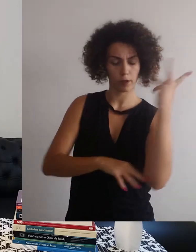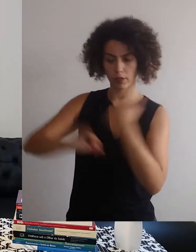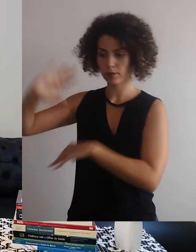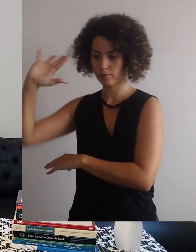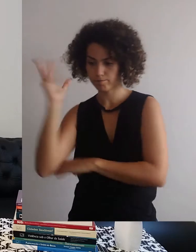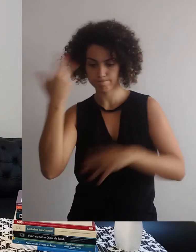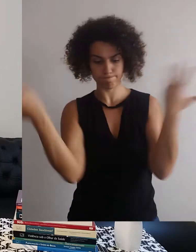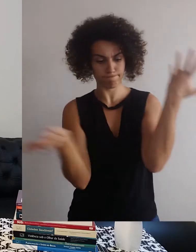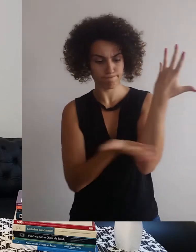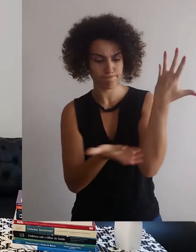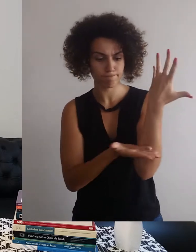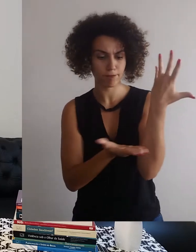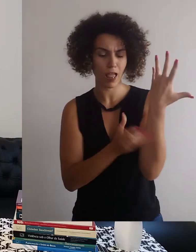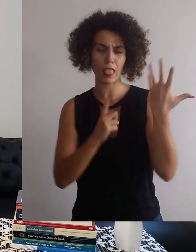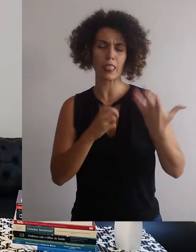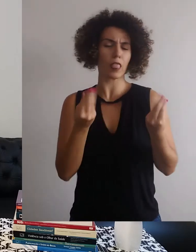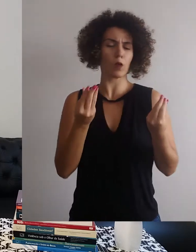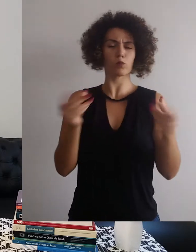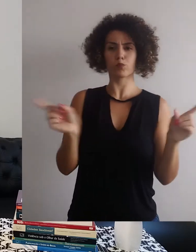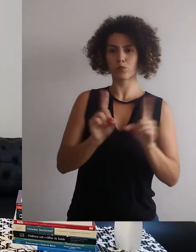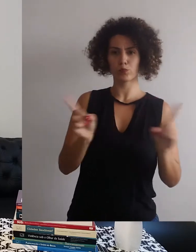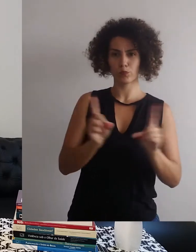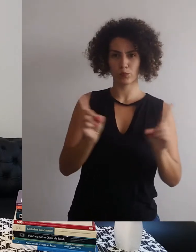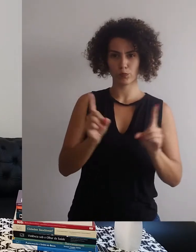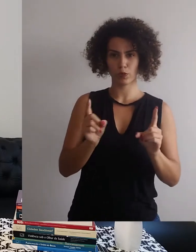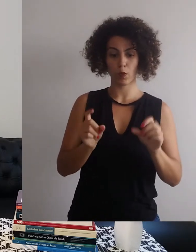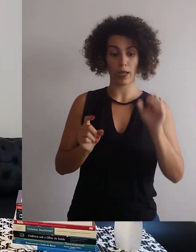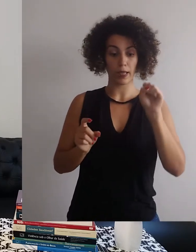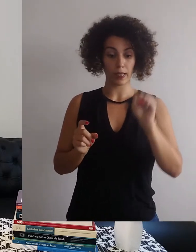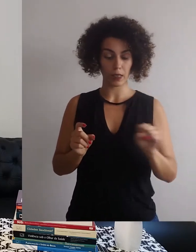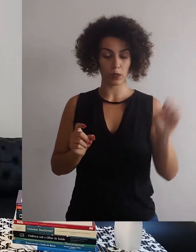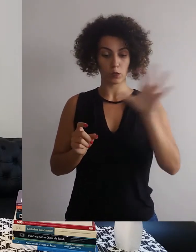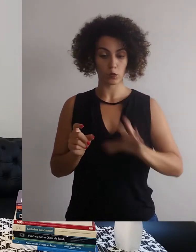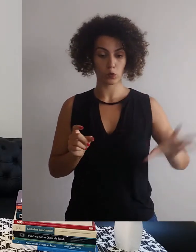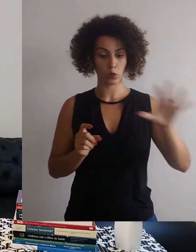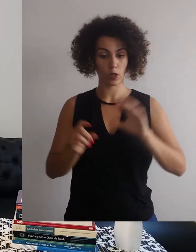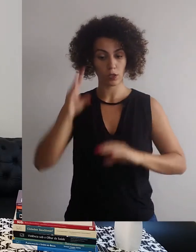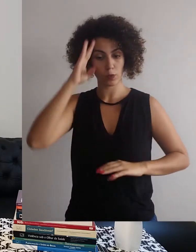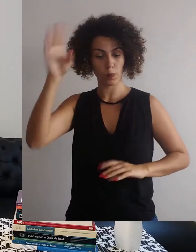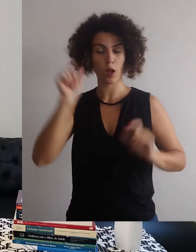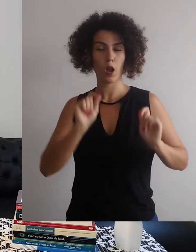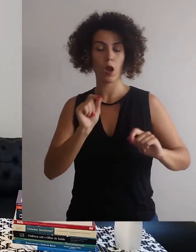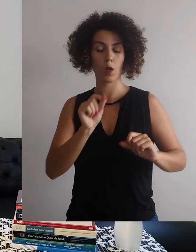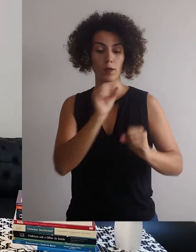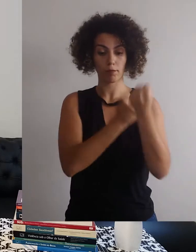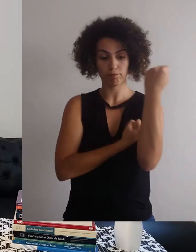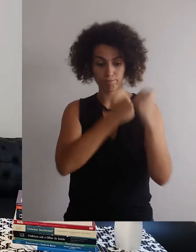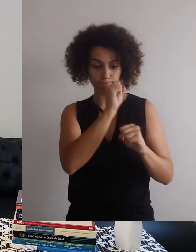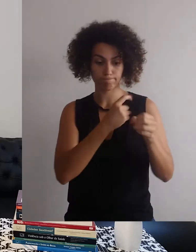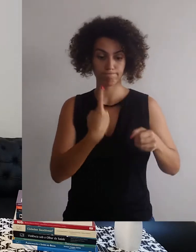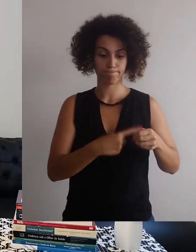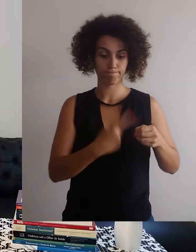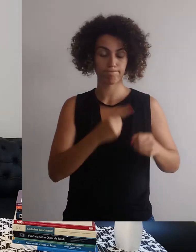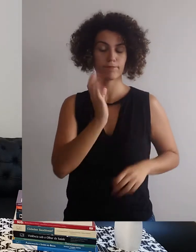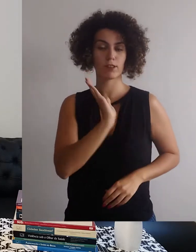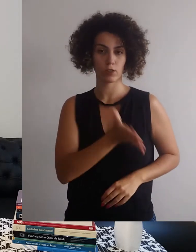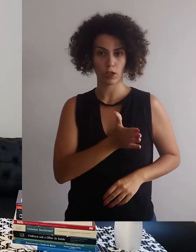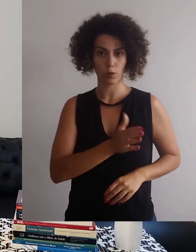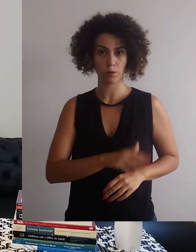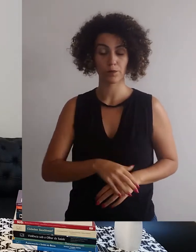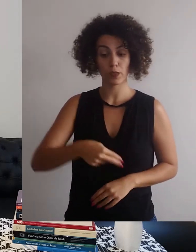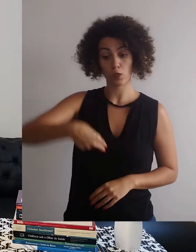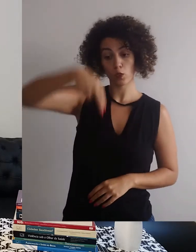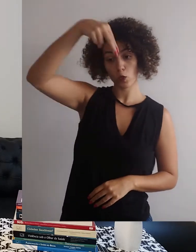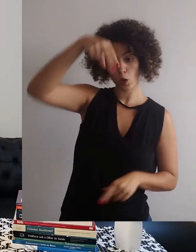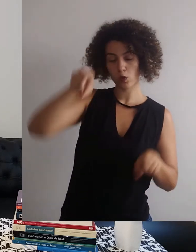e a urbanização, principalmente na região sudeste, está a todo vapor. Já na região norte e nordeste, que são regiões